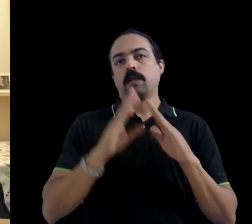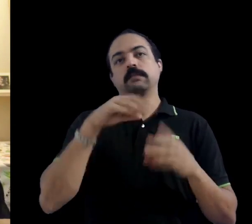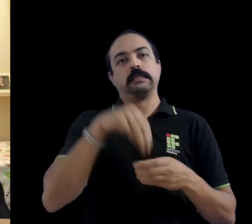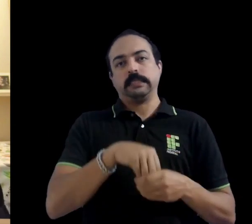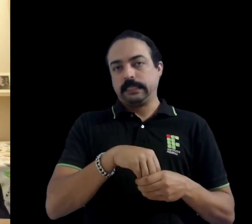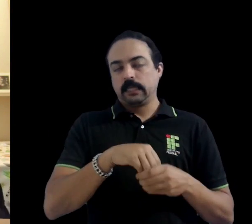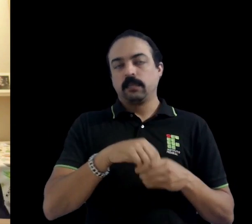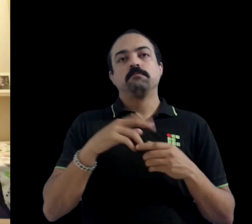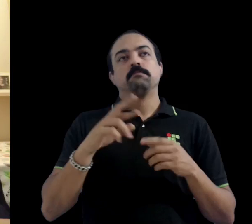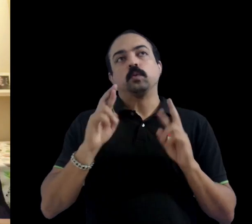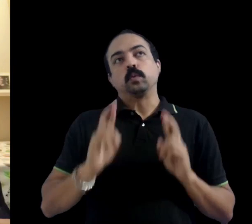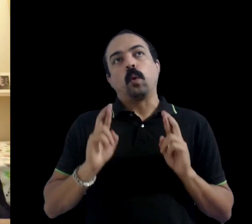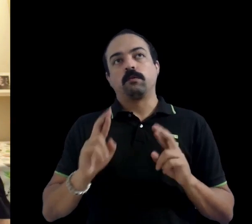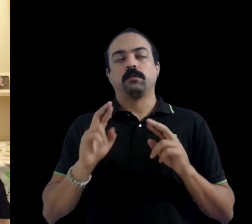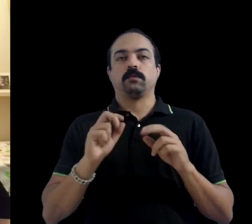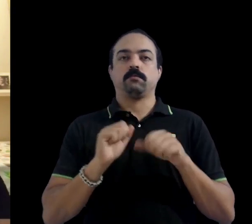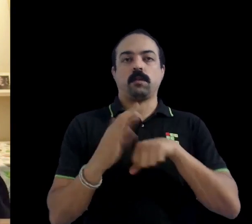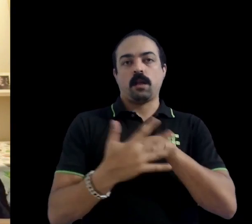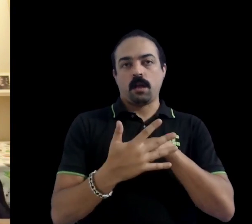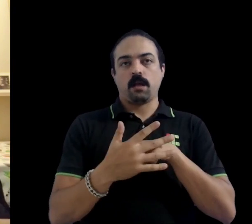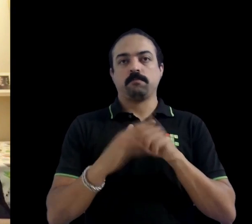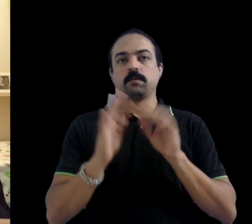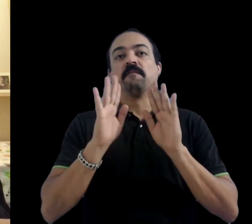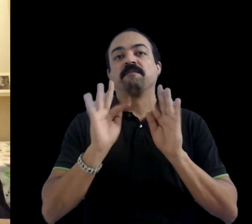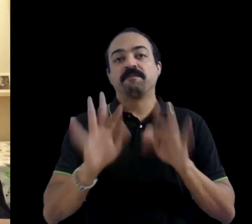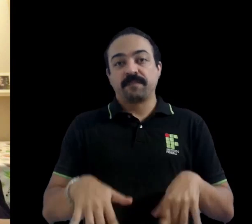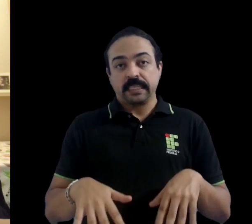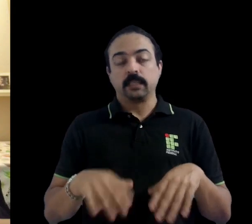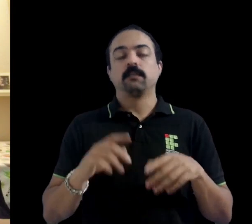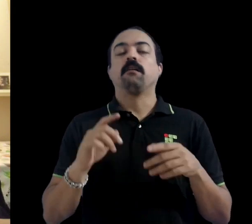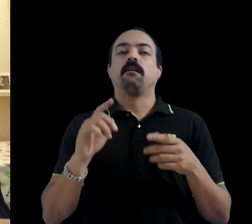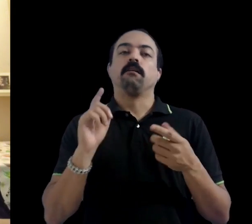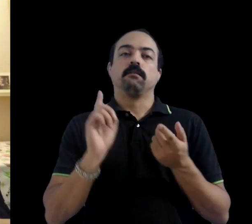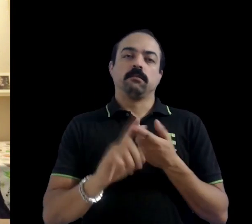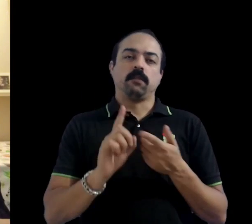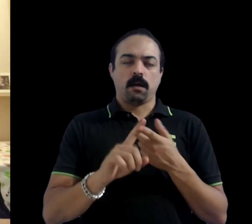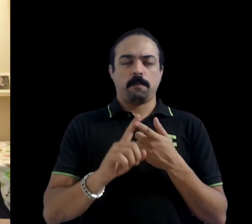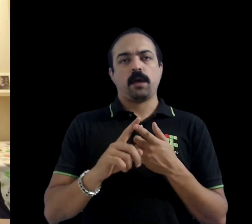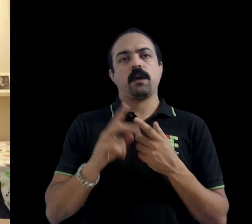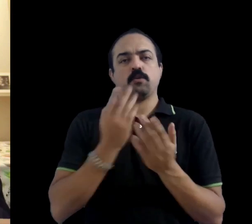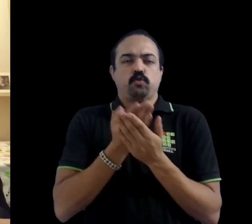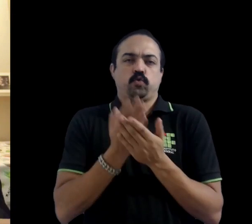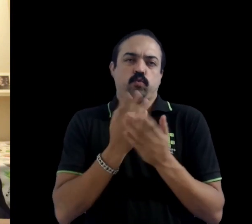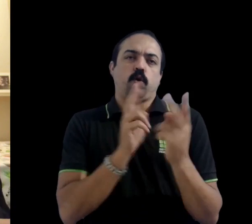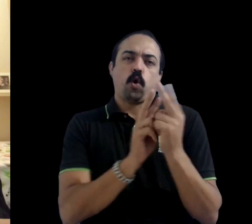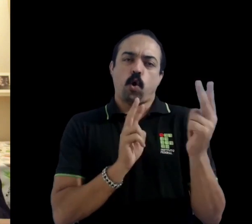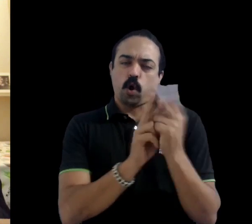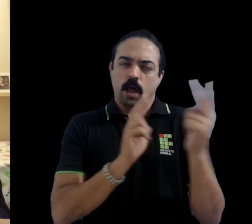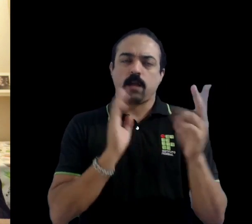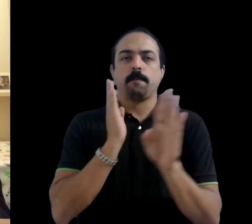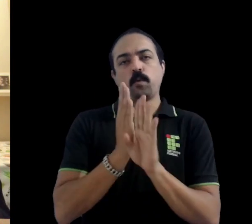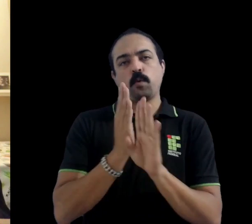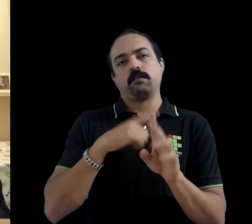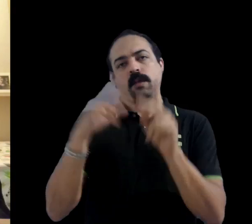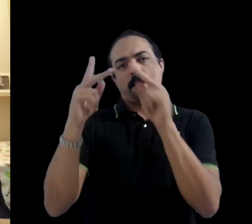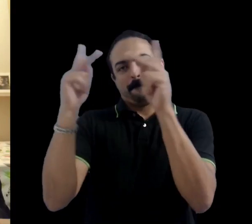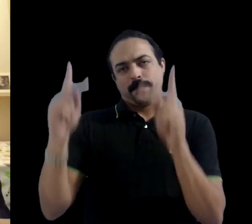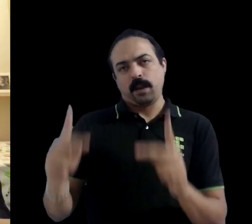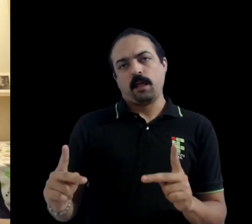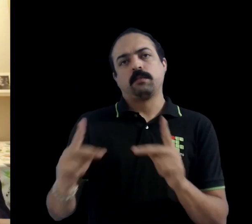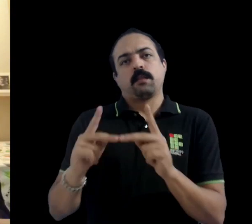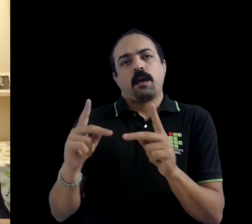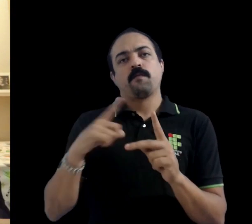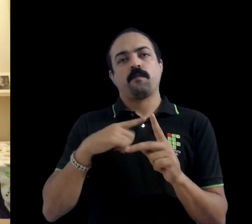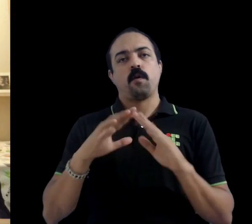casa e aguardando essa pandemia passar e seguindo os seus estudos online através das